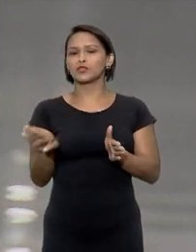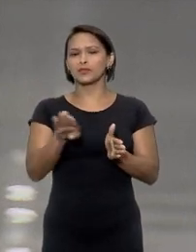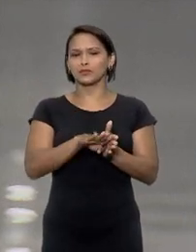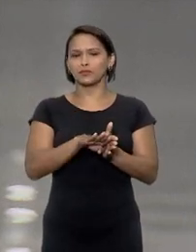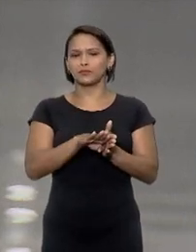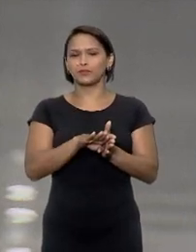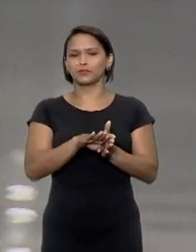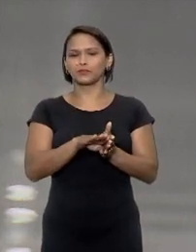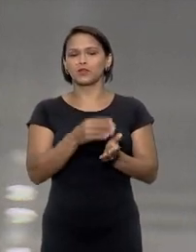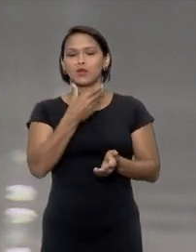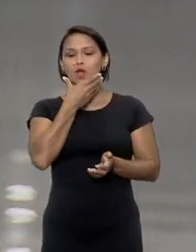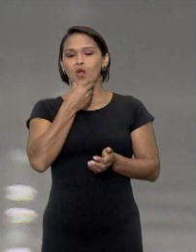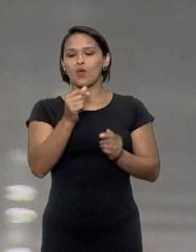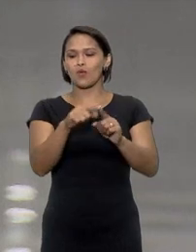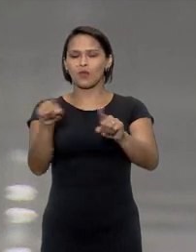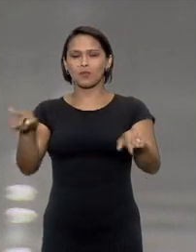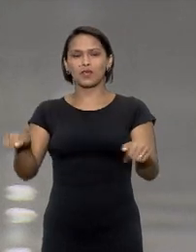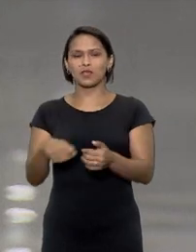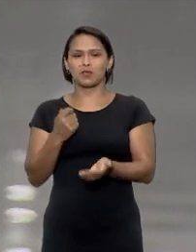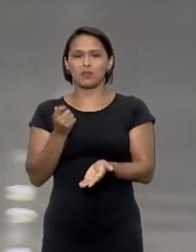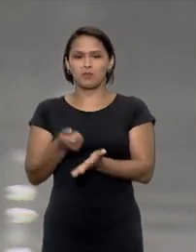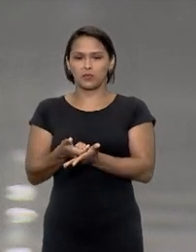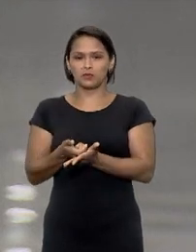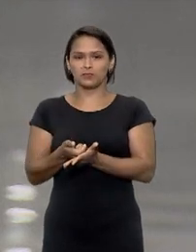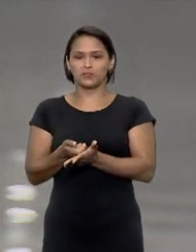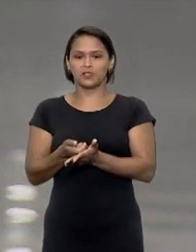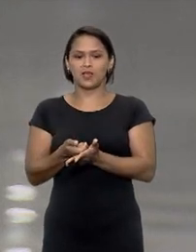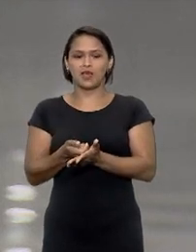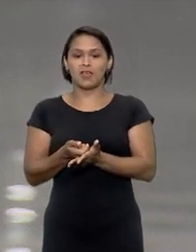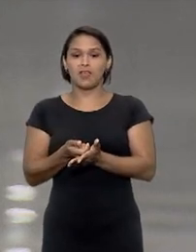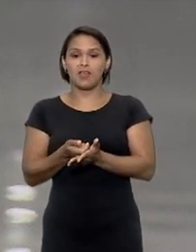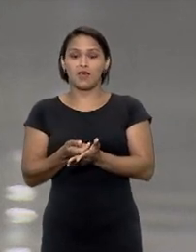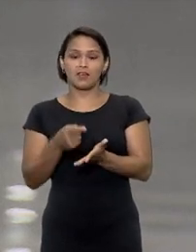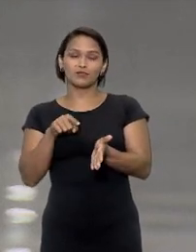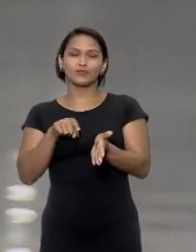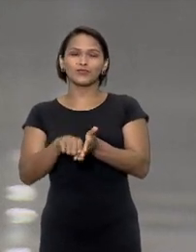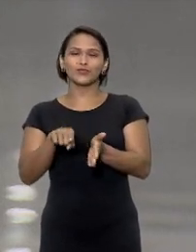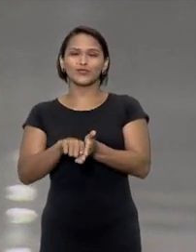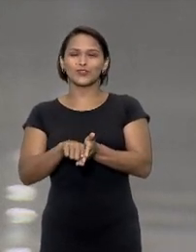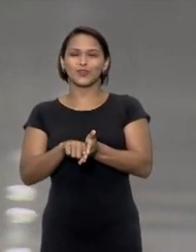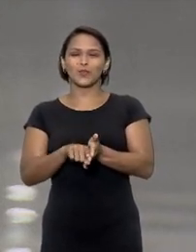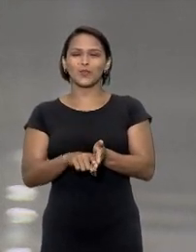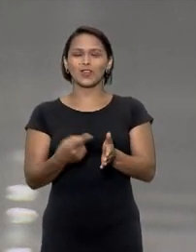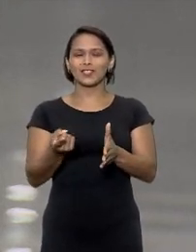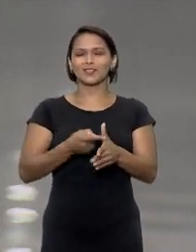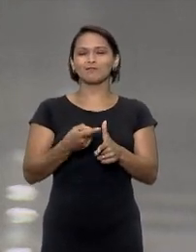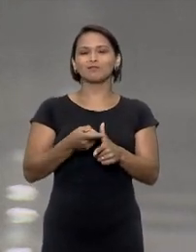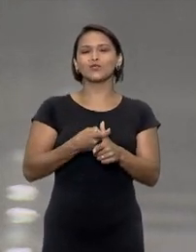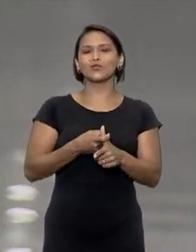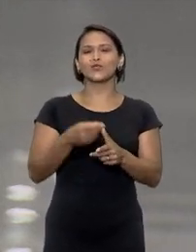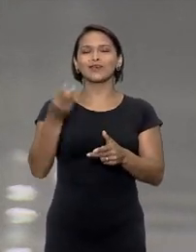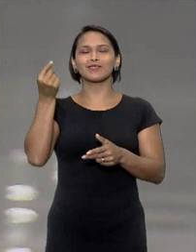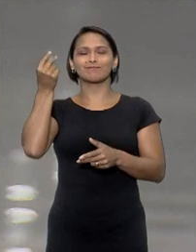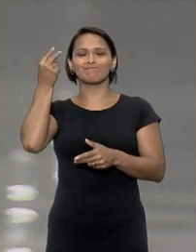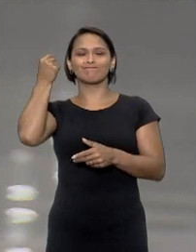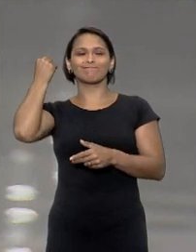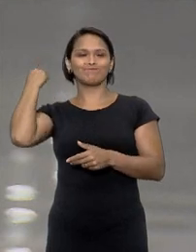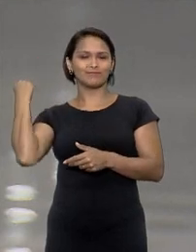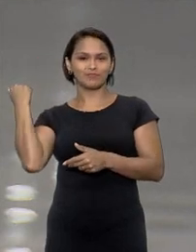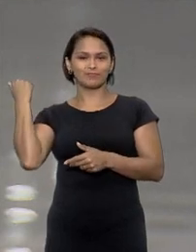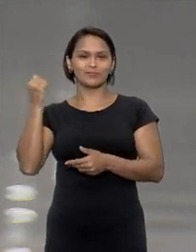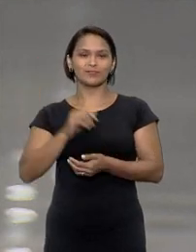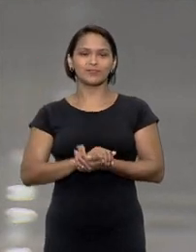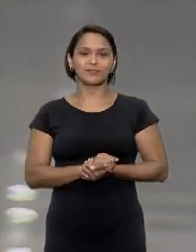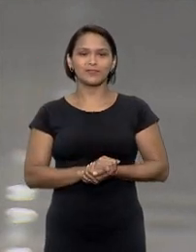é que o homem que recebeu o lote descobriu que o bem tinha dívidas de IPTU de 4 anos de 1994